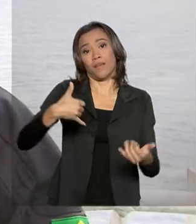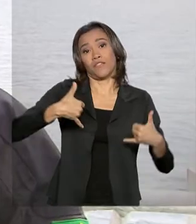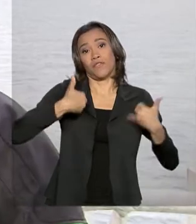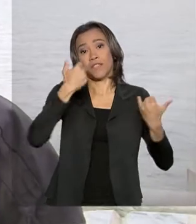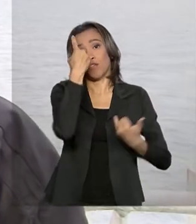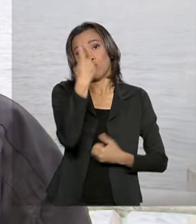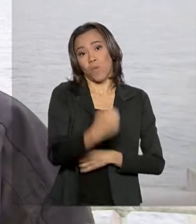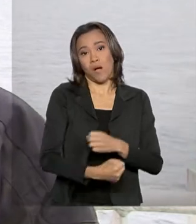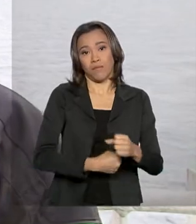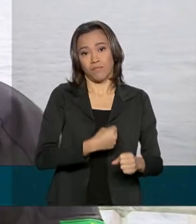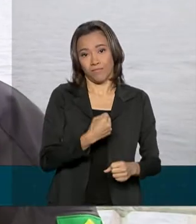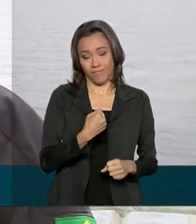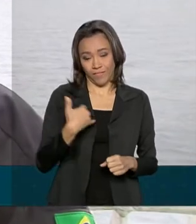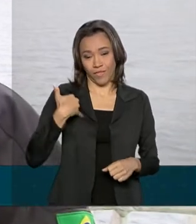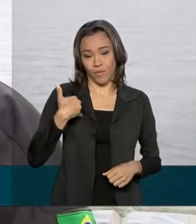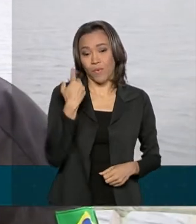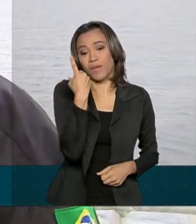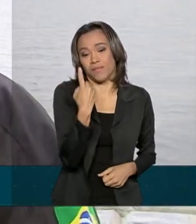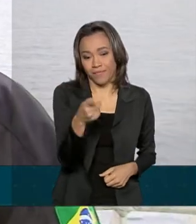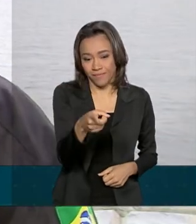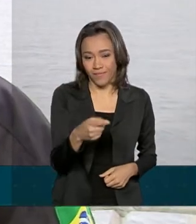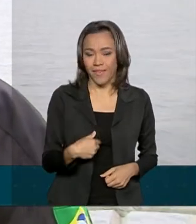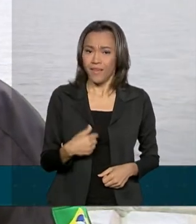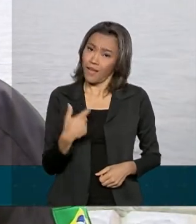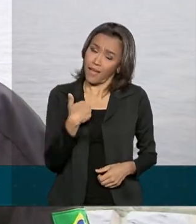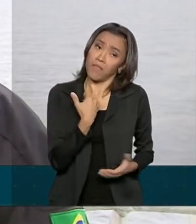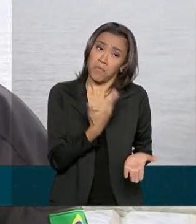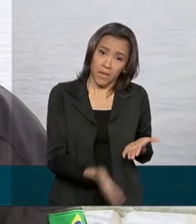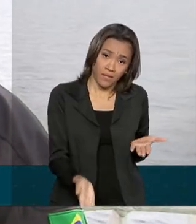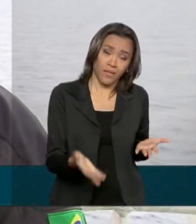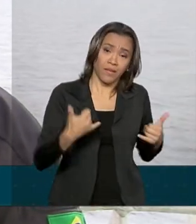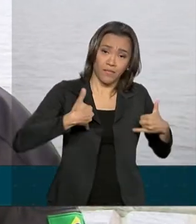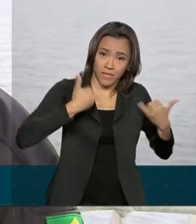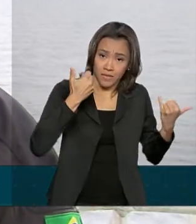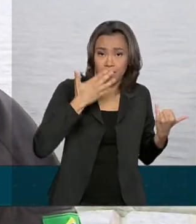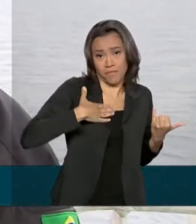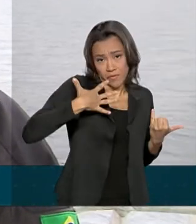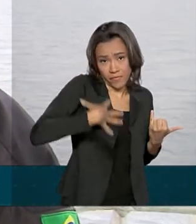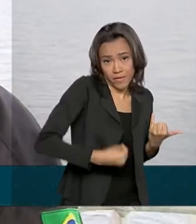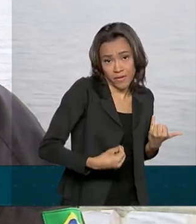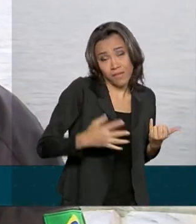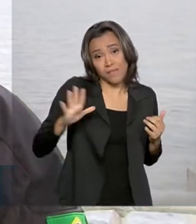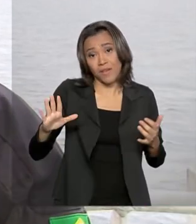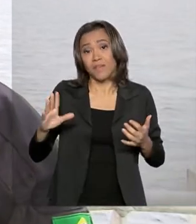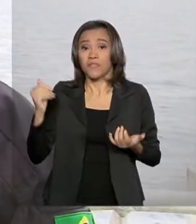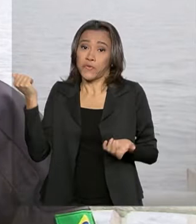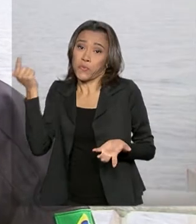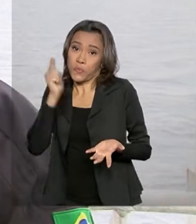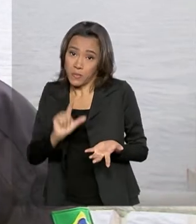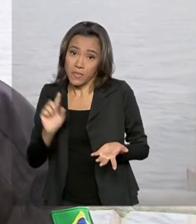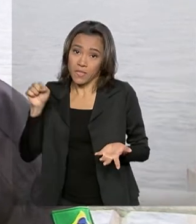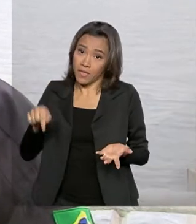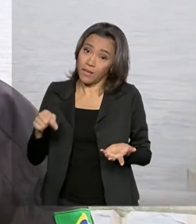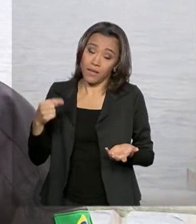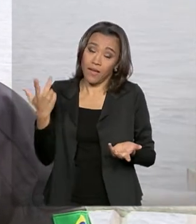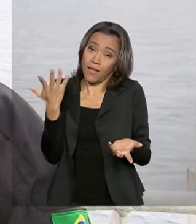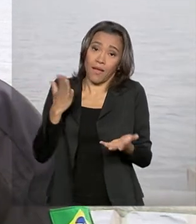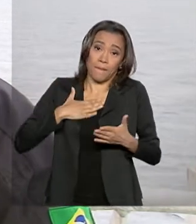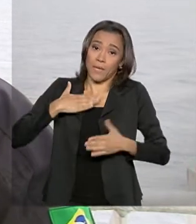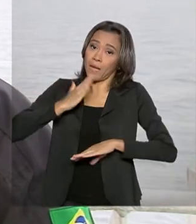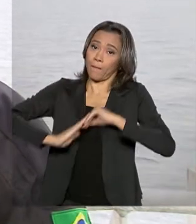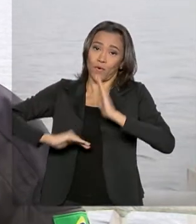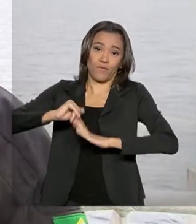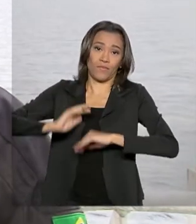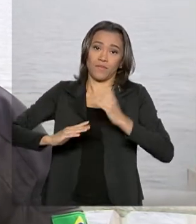Vou perder, mas também estou ganhando. A experiência é tranquila, faz parte da minha profissão e